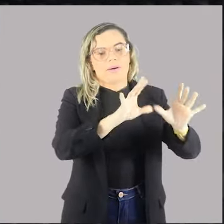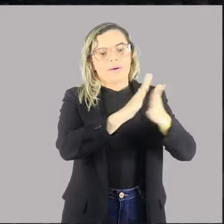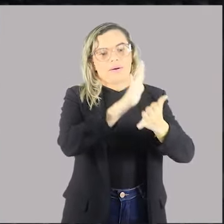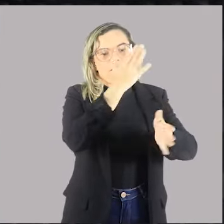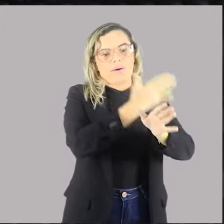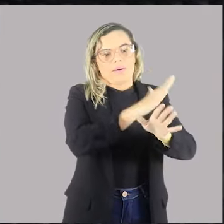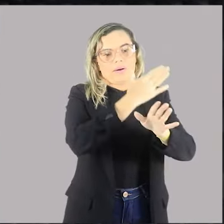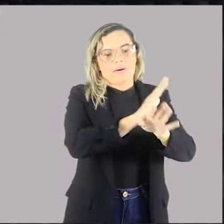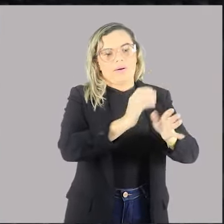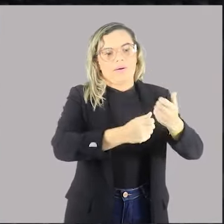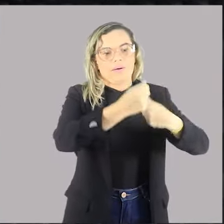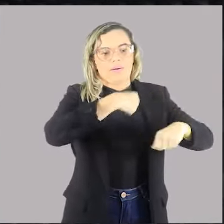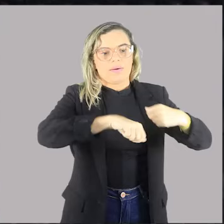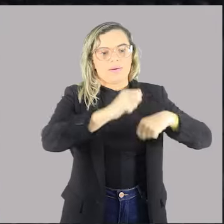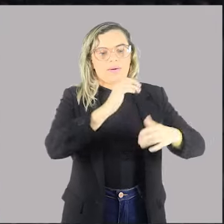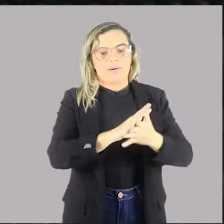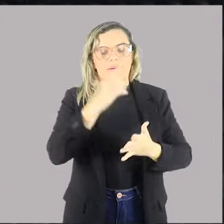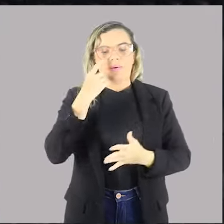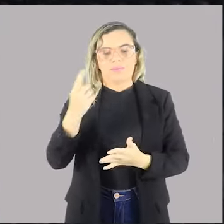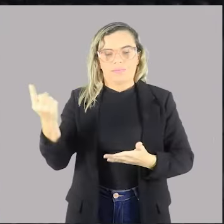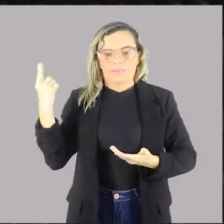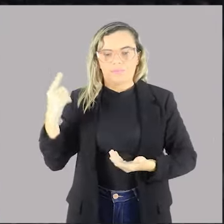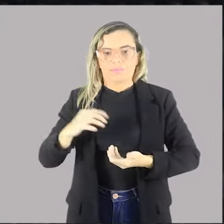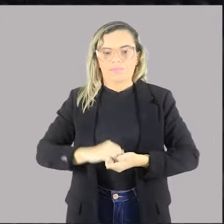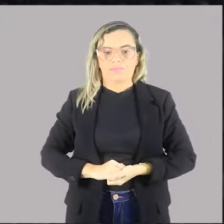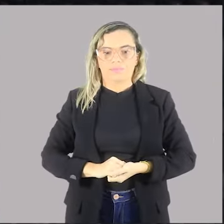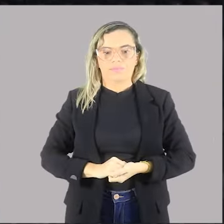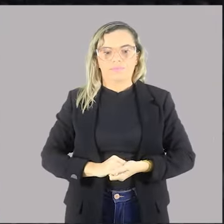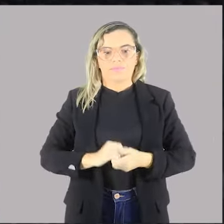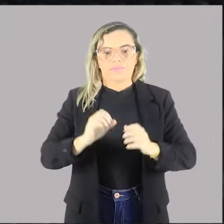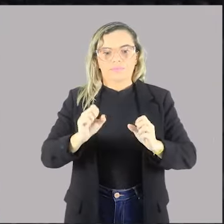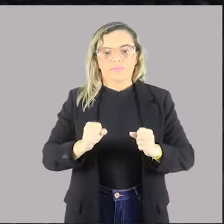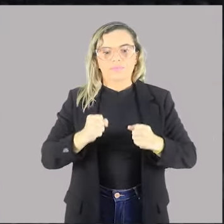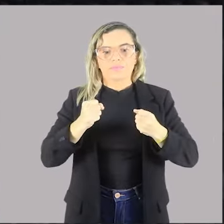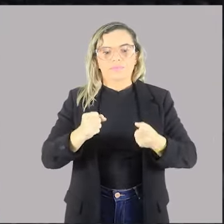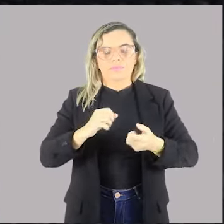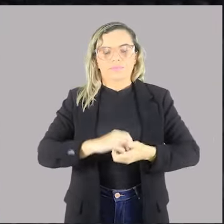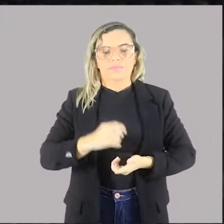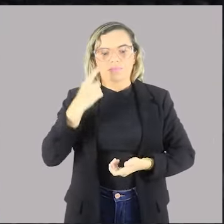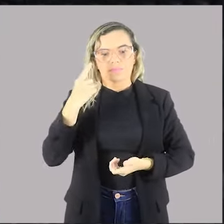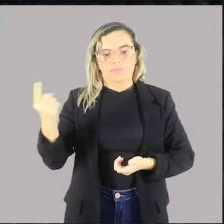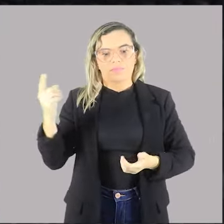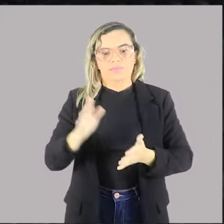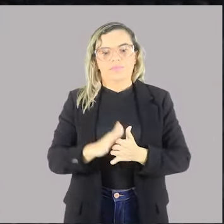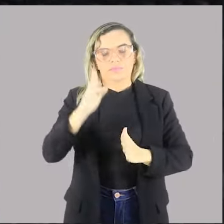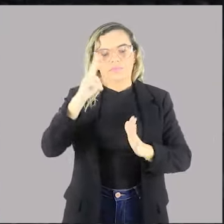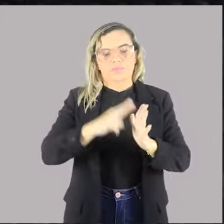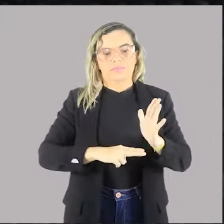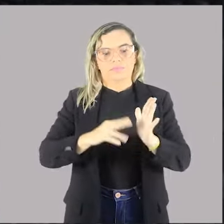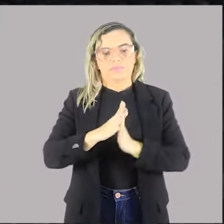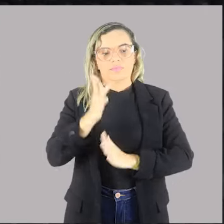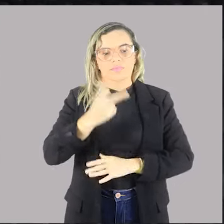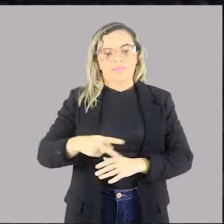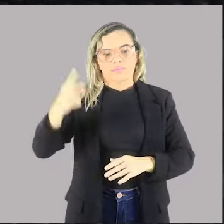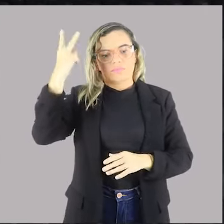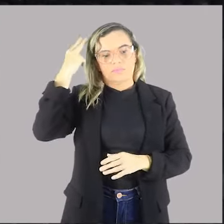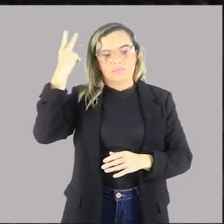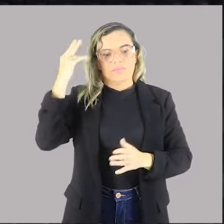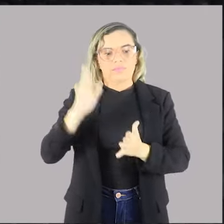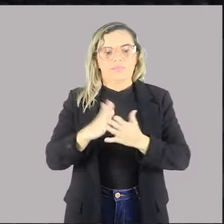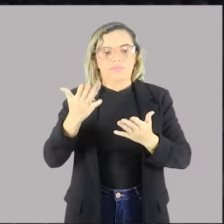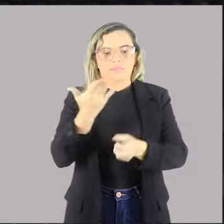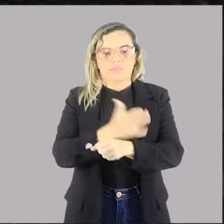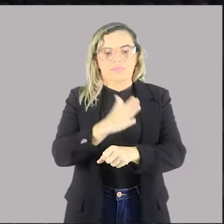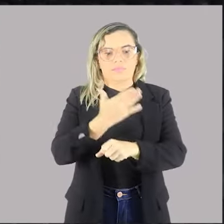atuação administrativa. Poder conferido para criar normas gerais, atos administrativos gerais e